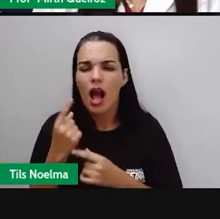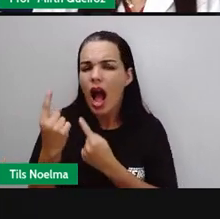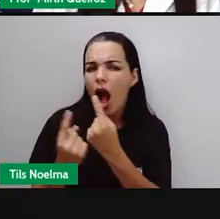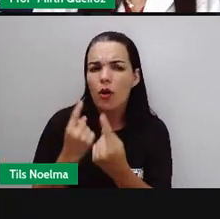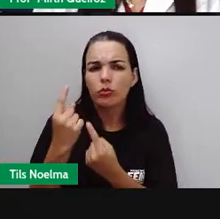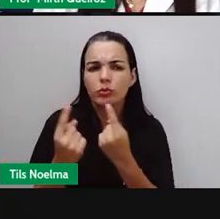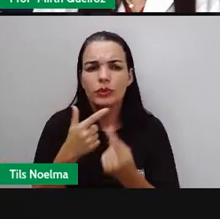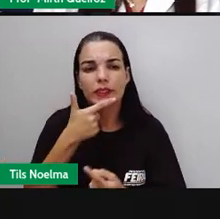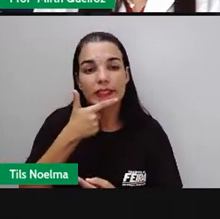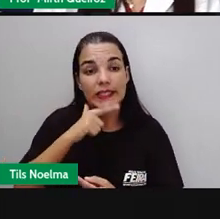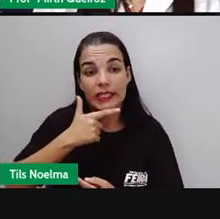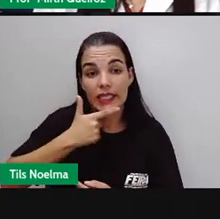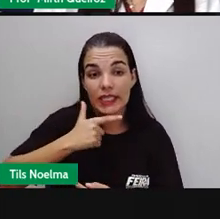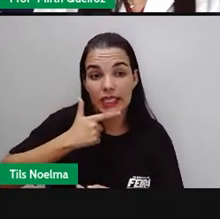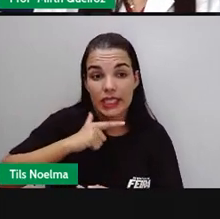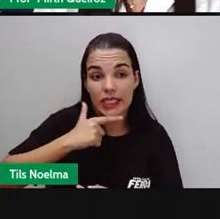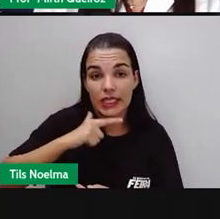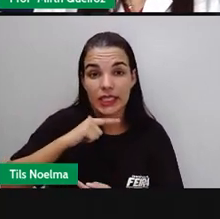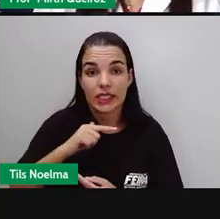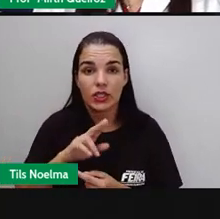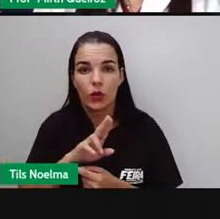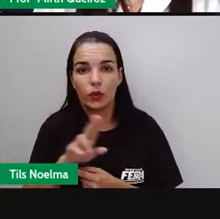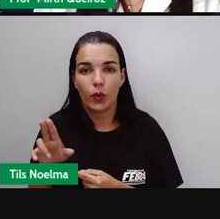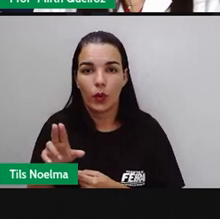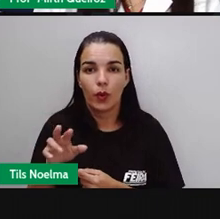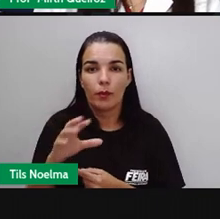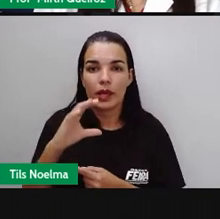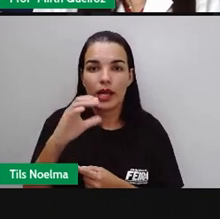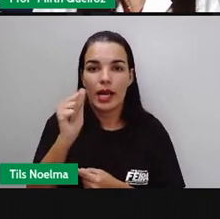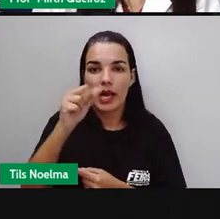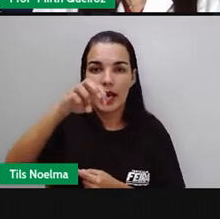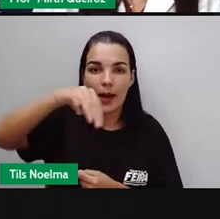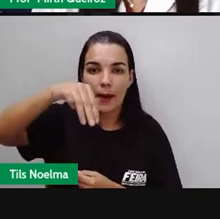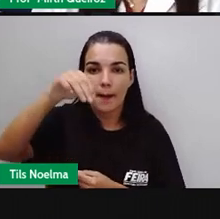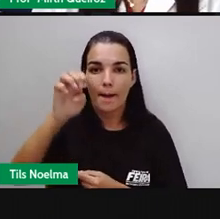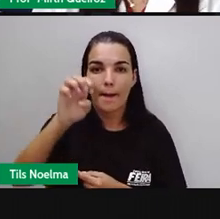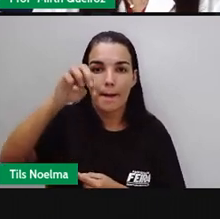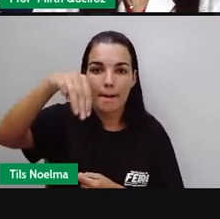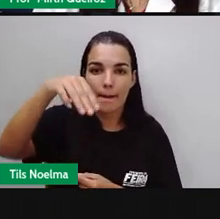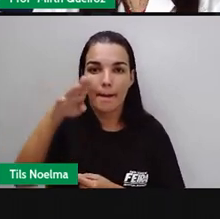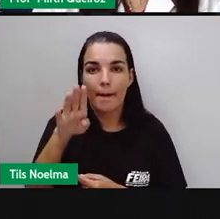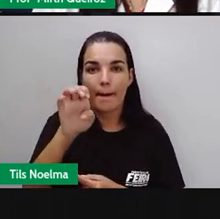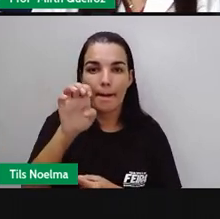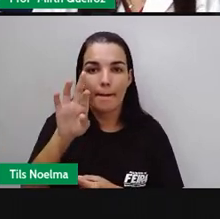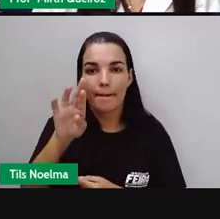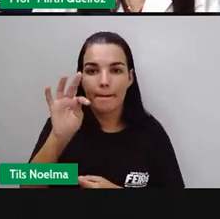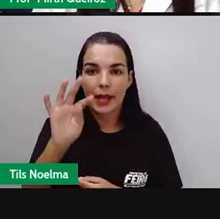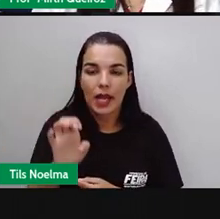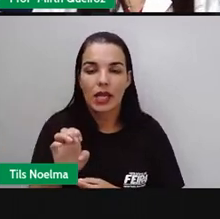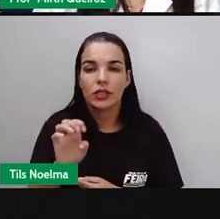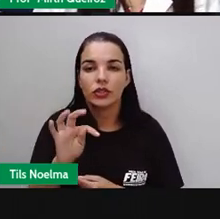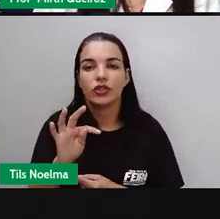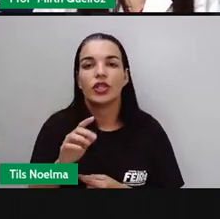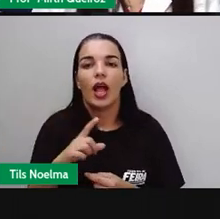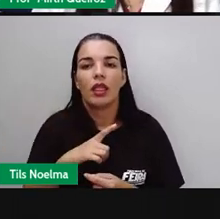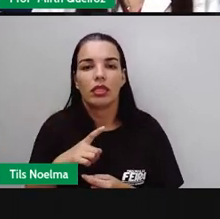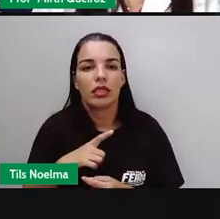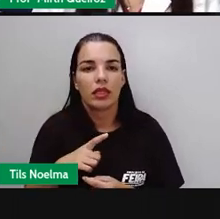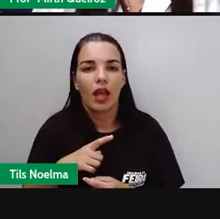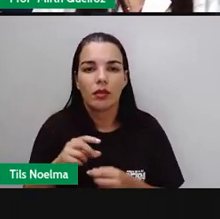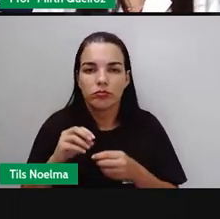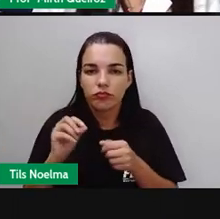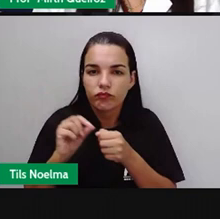Certos queijos, como o roqueforte, o camibé, o gorgonzola, são produzidos